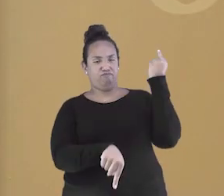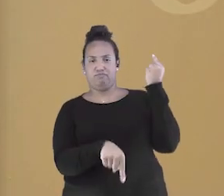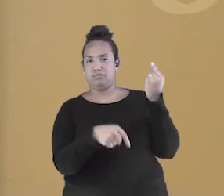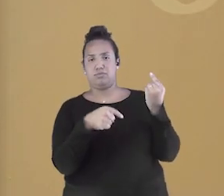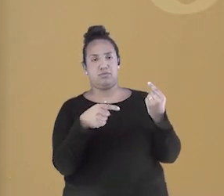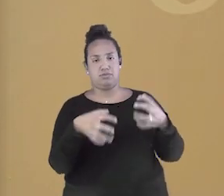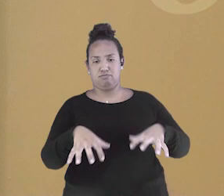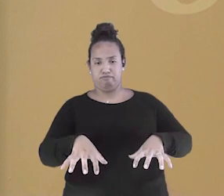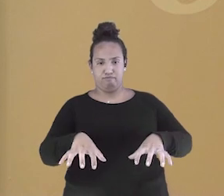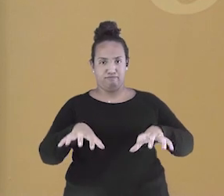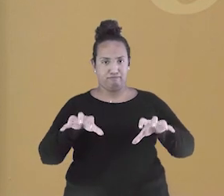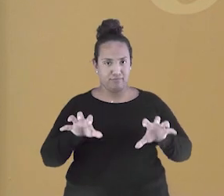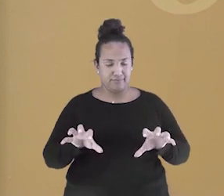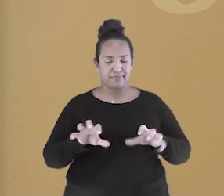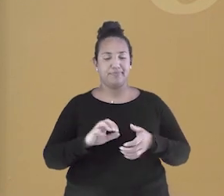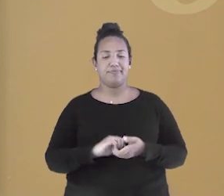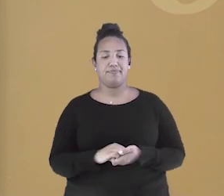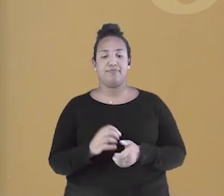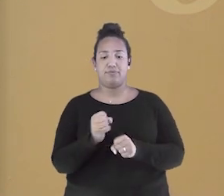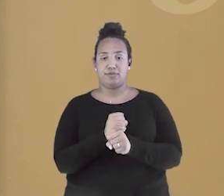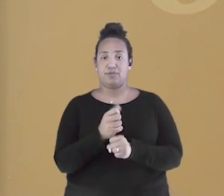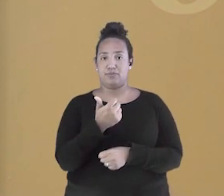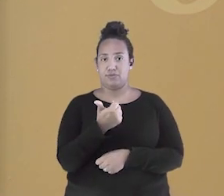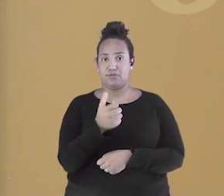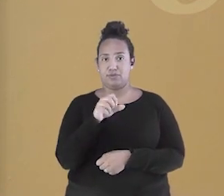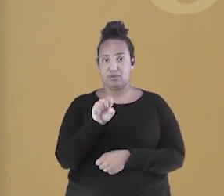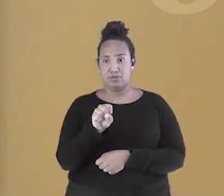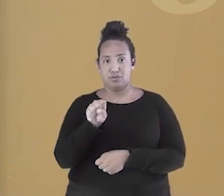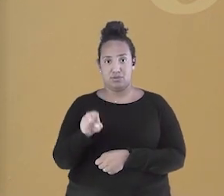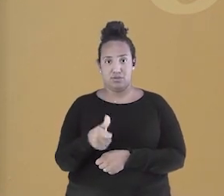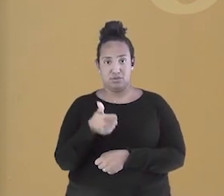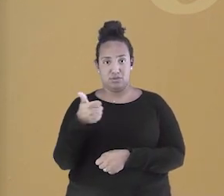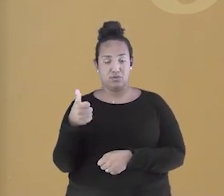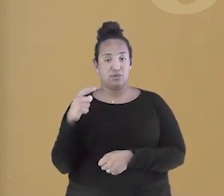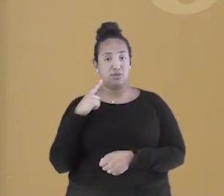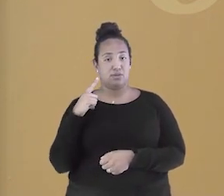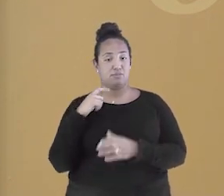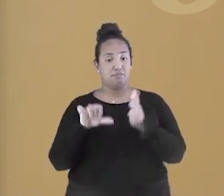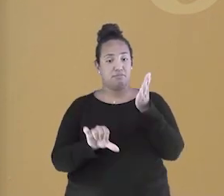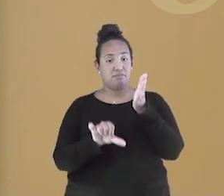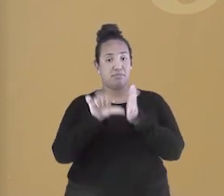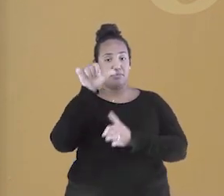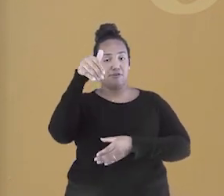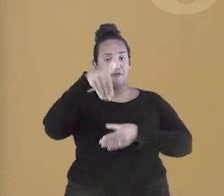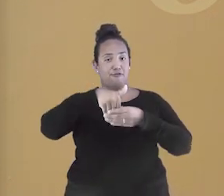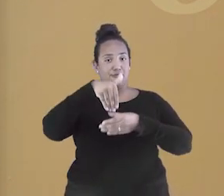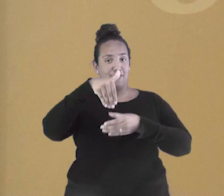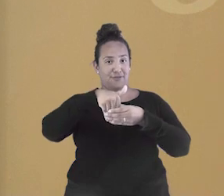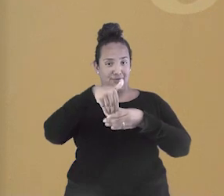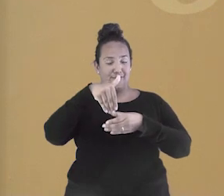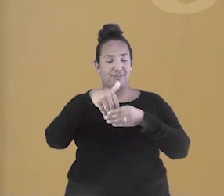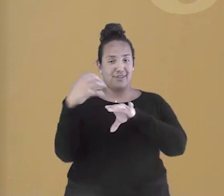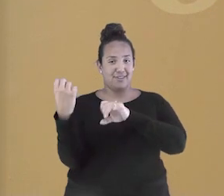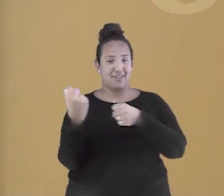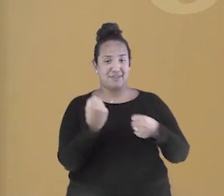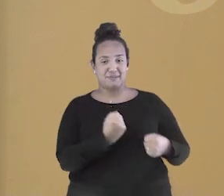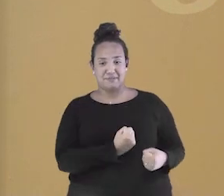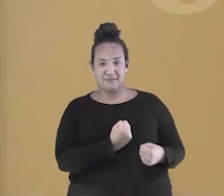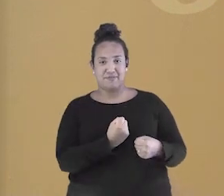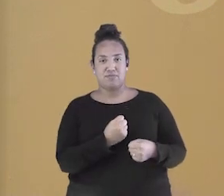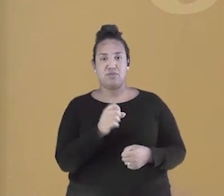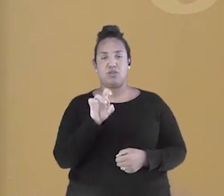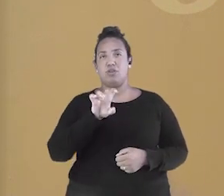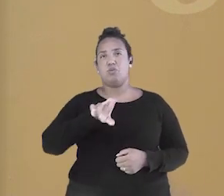Em 1891, temos a primeira eleição republicana. Ela foi de forma indireta, isso é, não foi votada pelo povo.